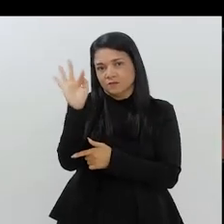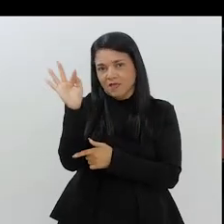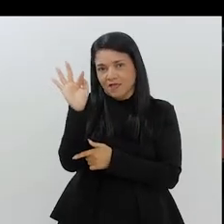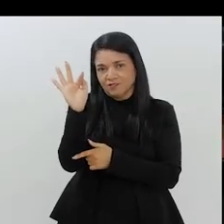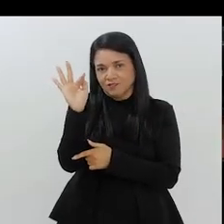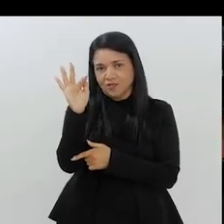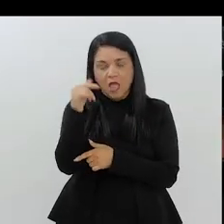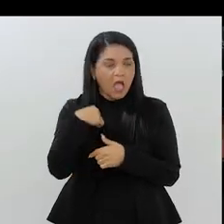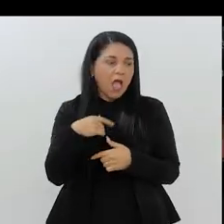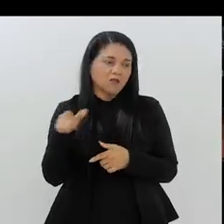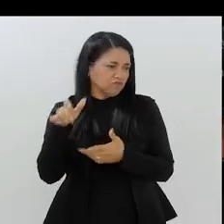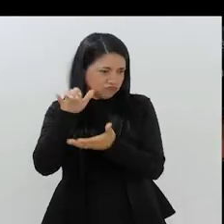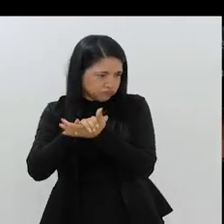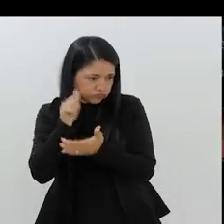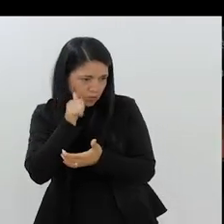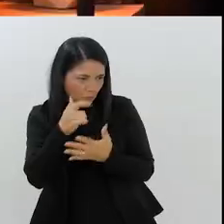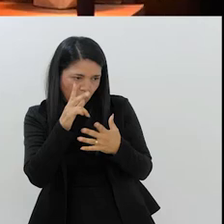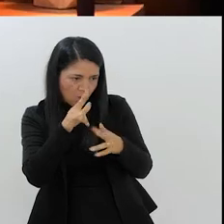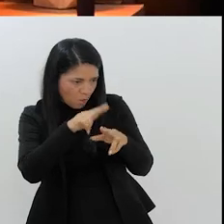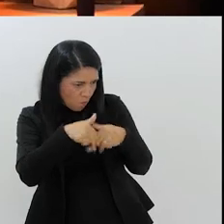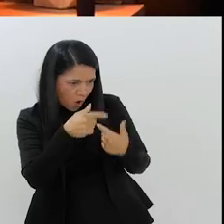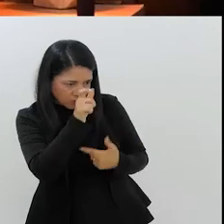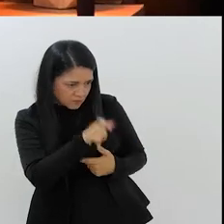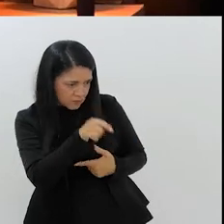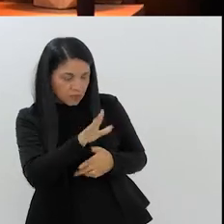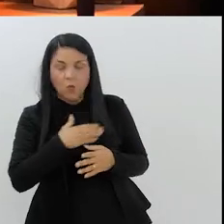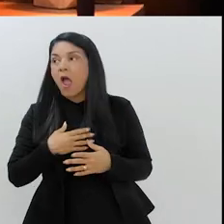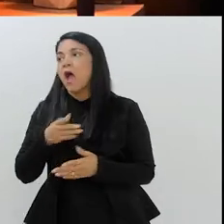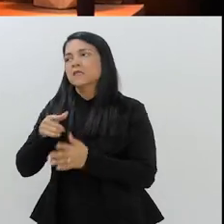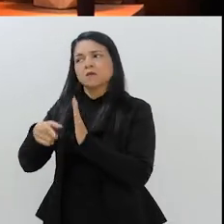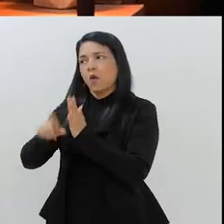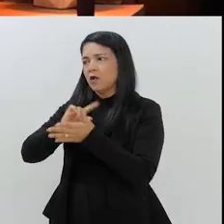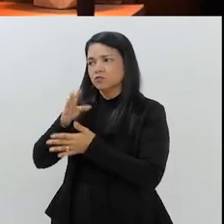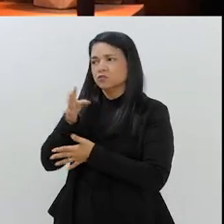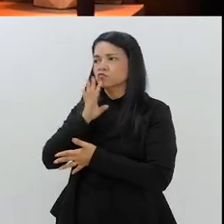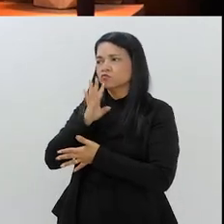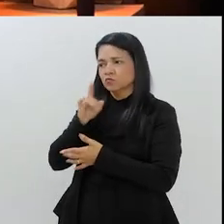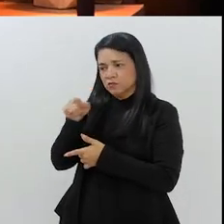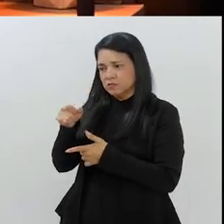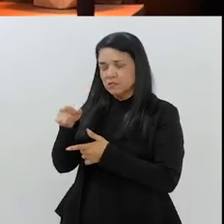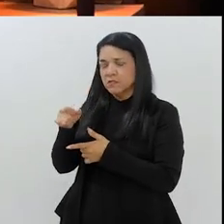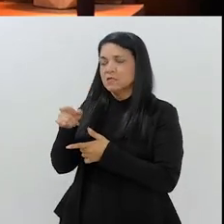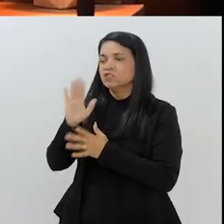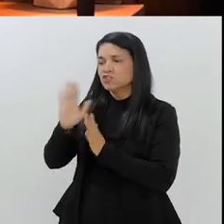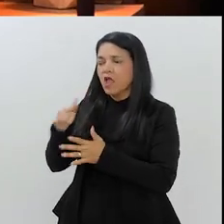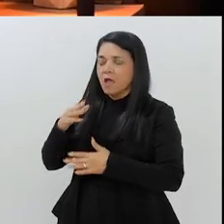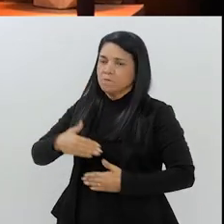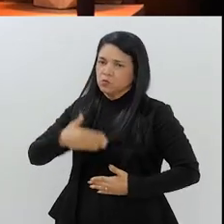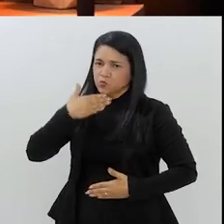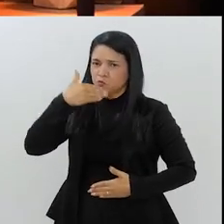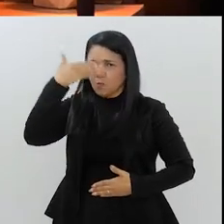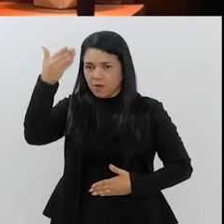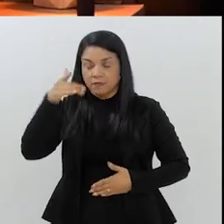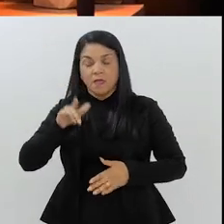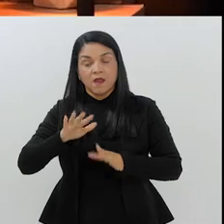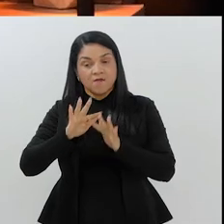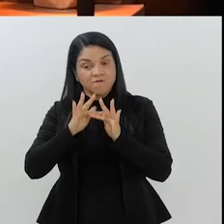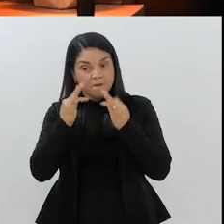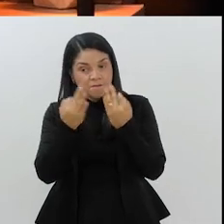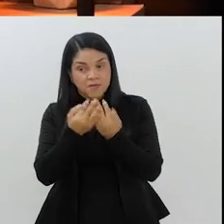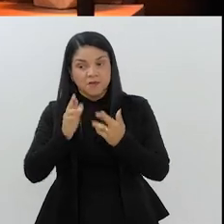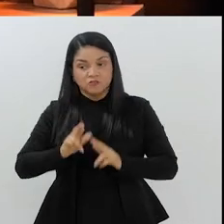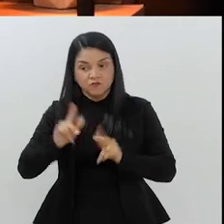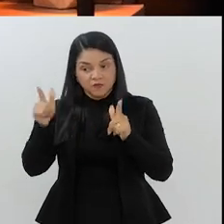onde... Ela não se converteu por sua causa? Não, não. Quando eu a conheci, ela já era muçulmana. Mas, assim como eu, ela não é de família muçulmana.